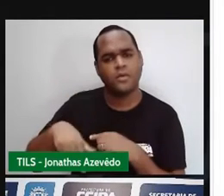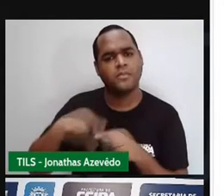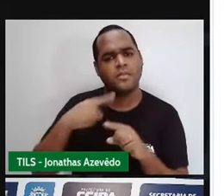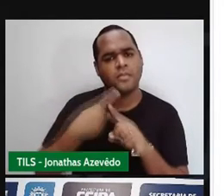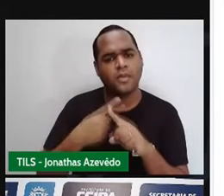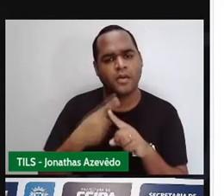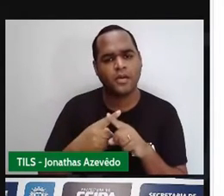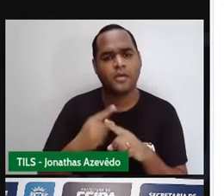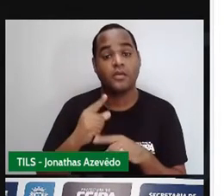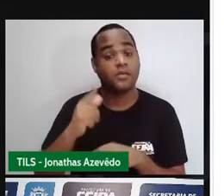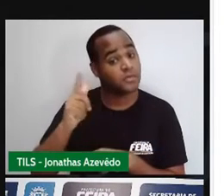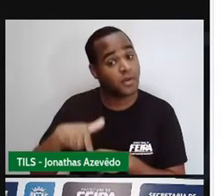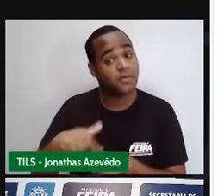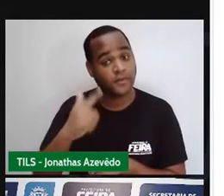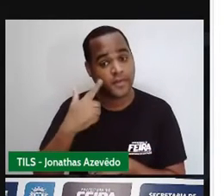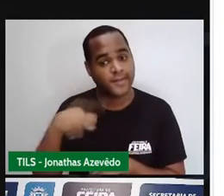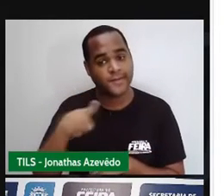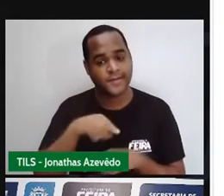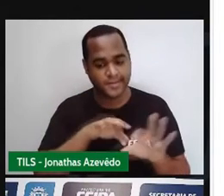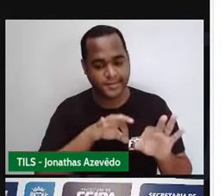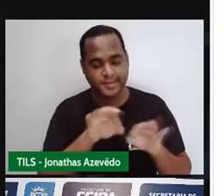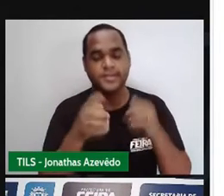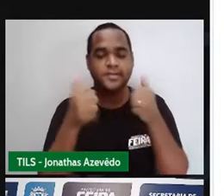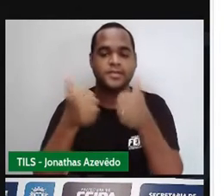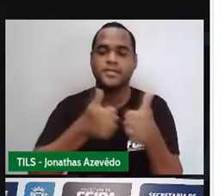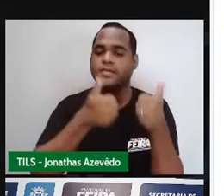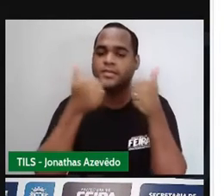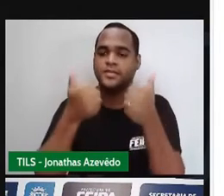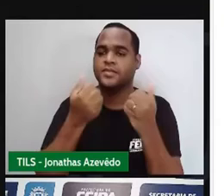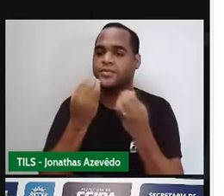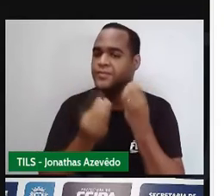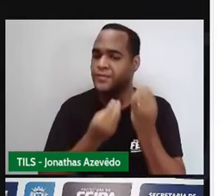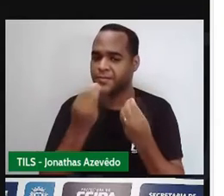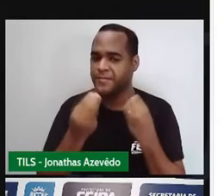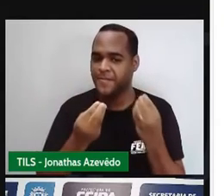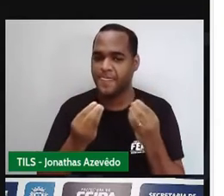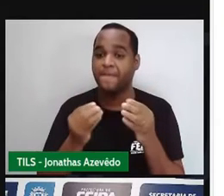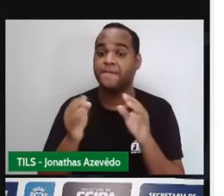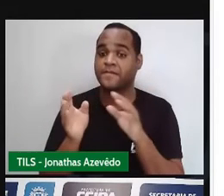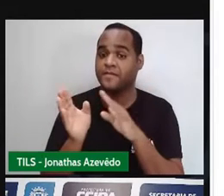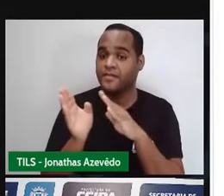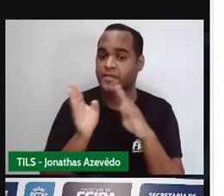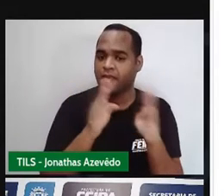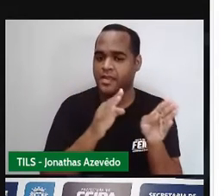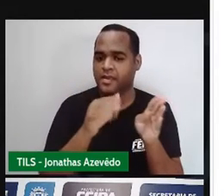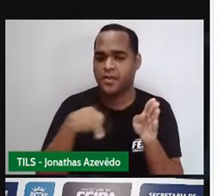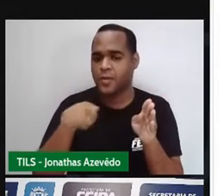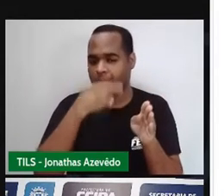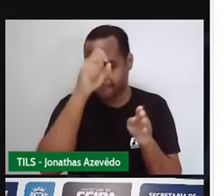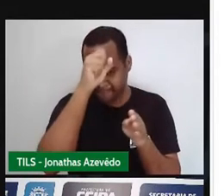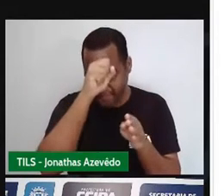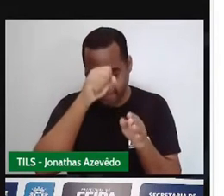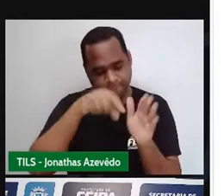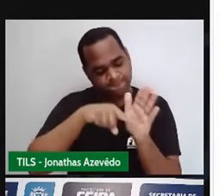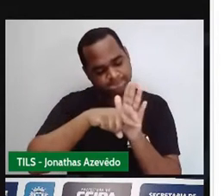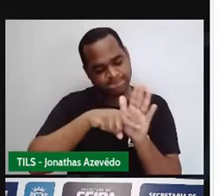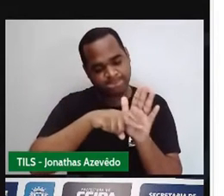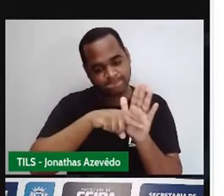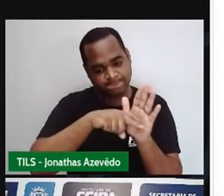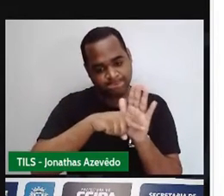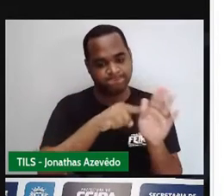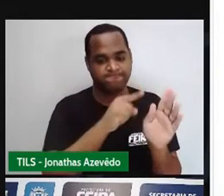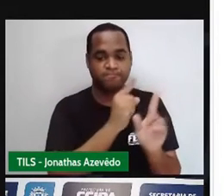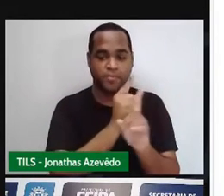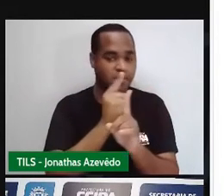Porque, de novo, a nossa proposta vai ser tentar aprender investigando, né? E nessa